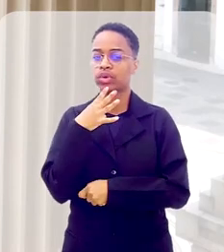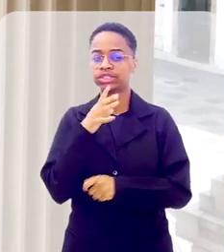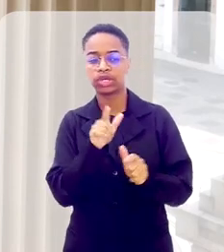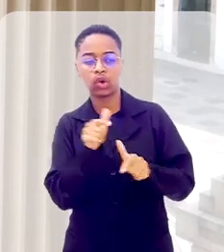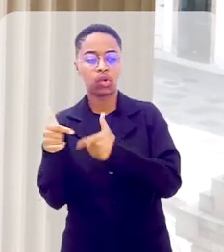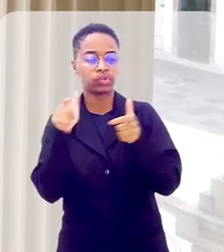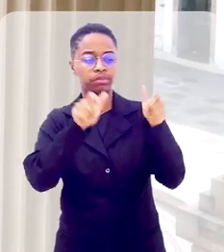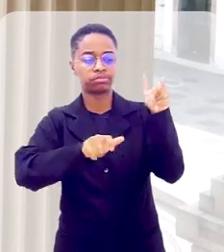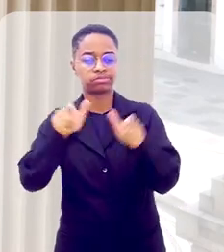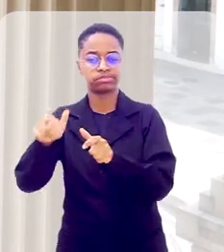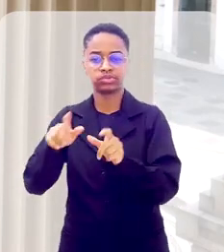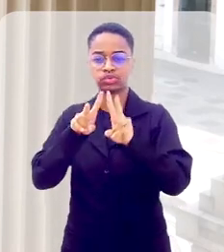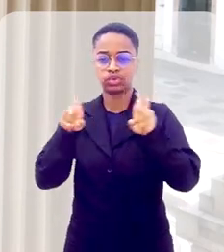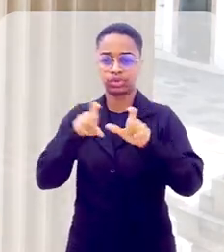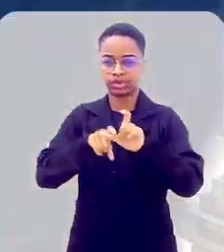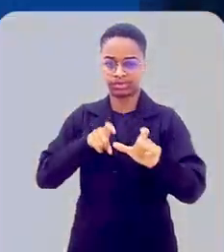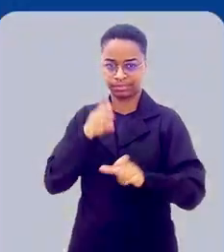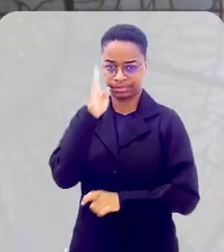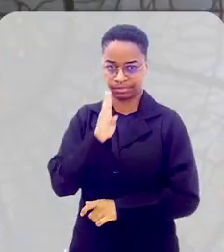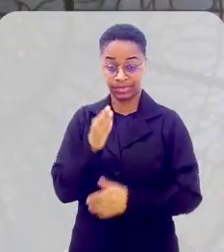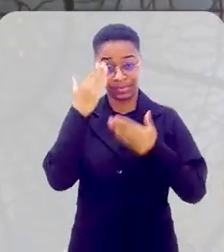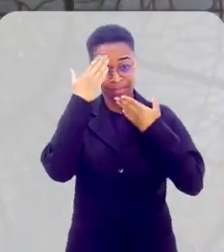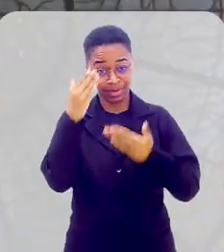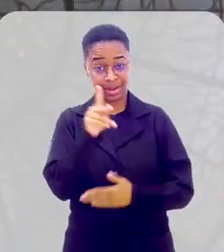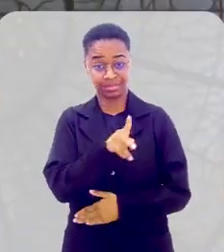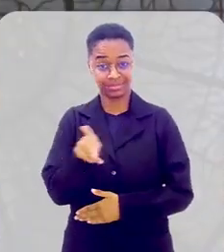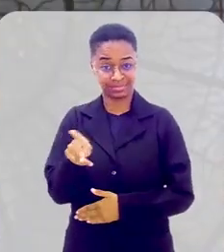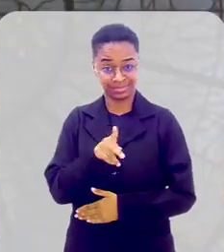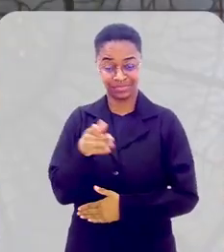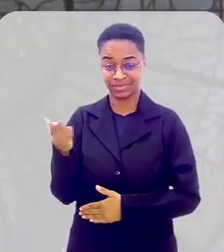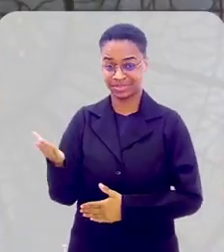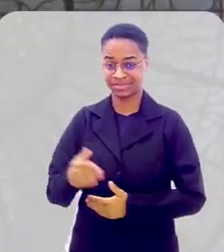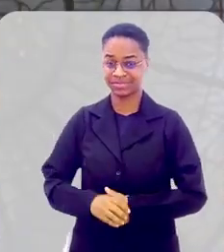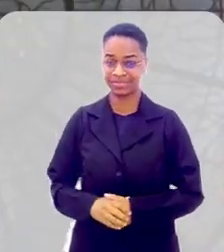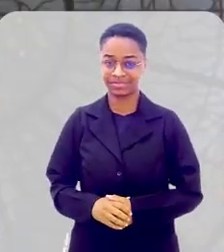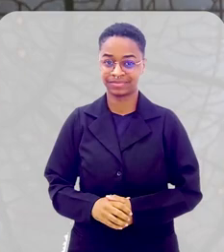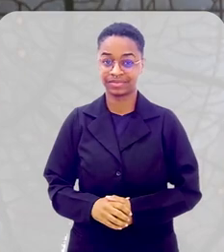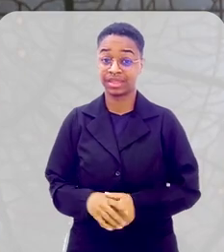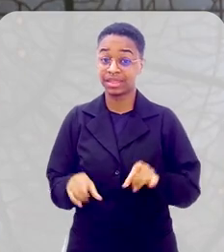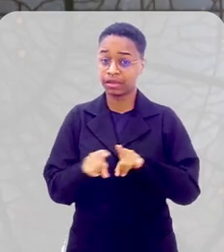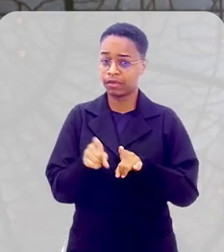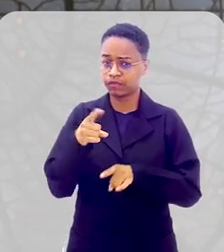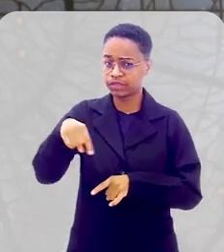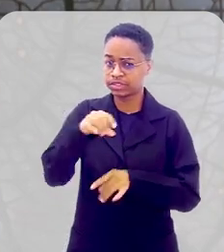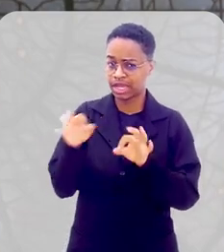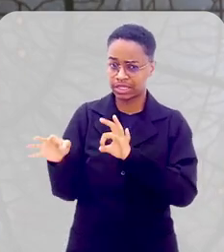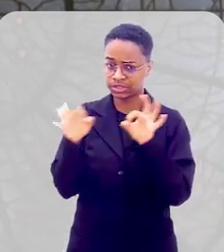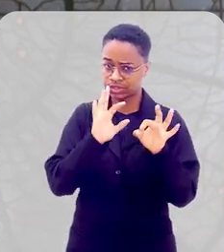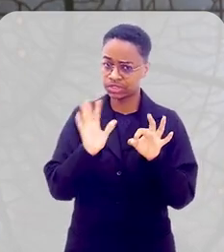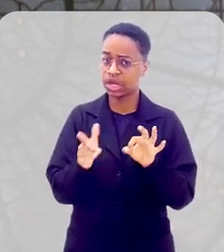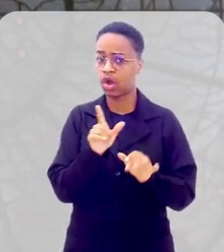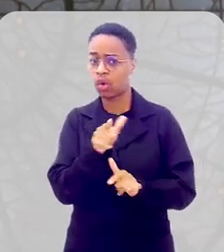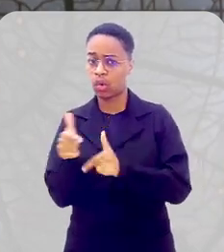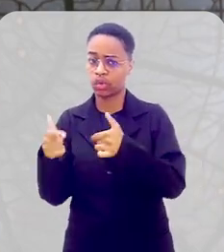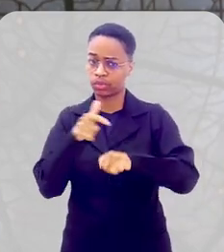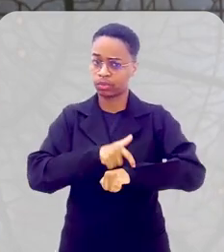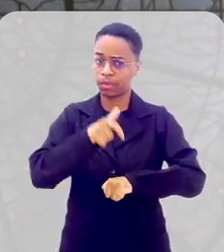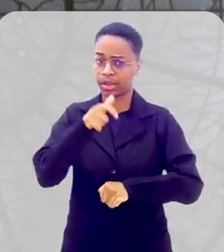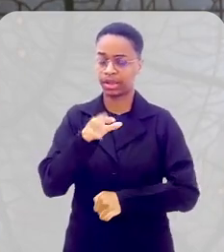pouco mais de outras vozes sobre a independência do Brasil. Obrigada, professor Douglas. E para você que já assistiu outros